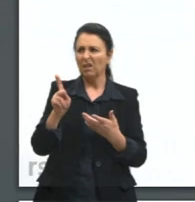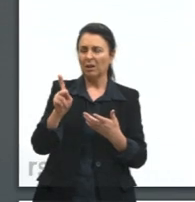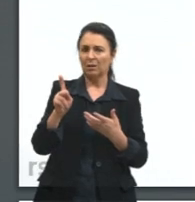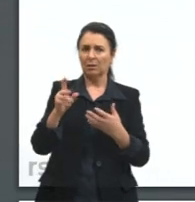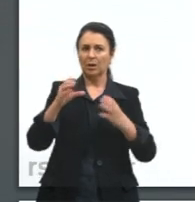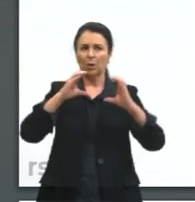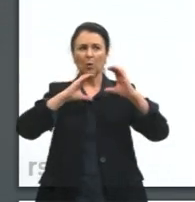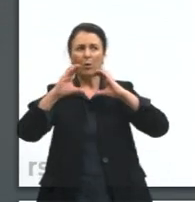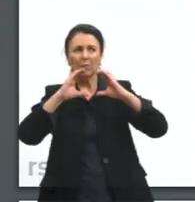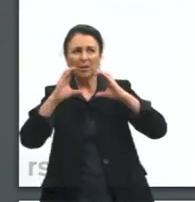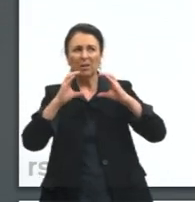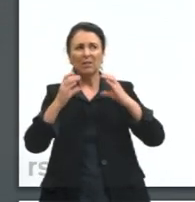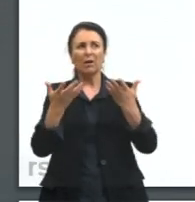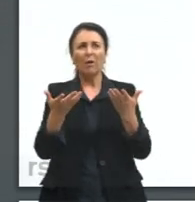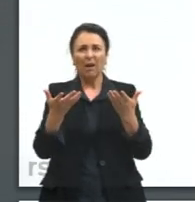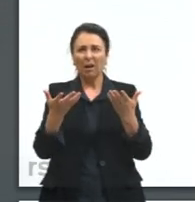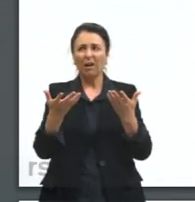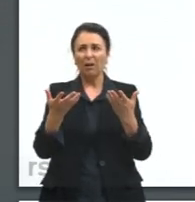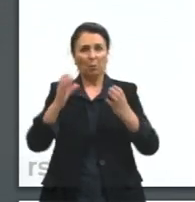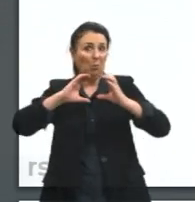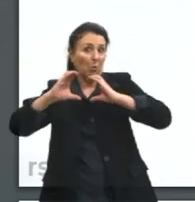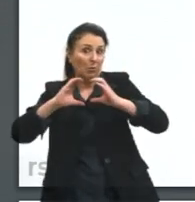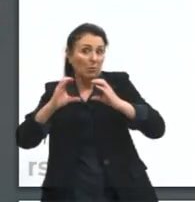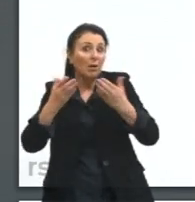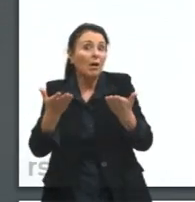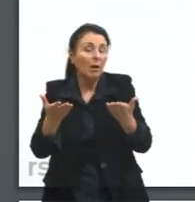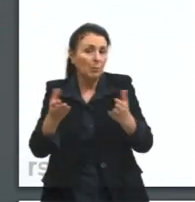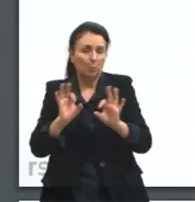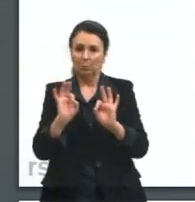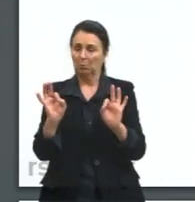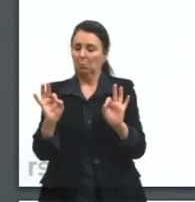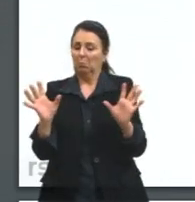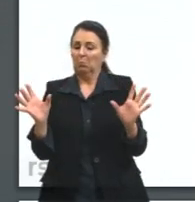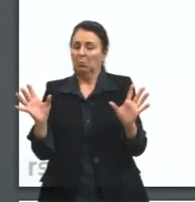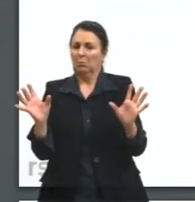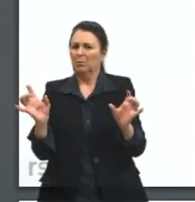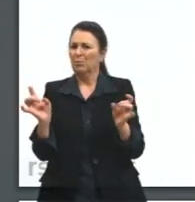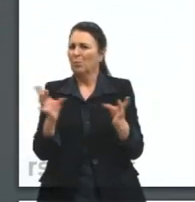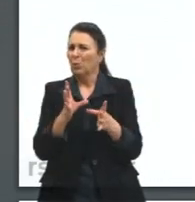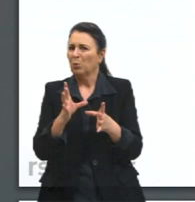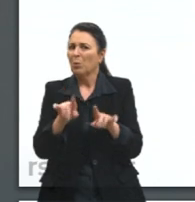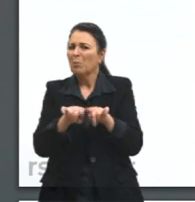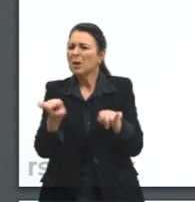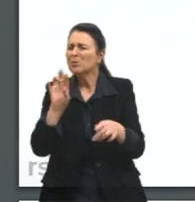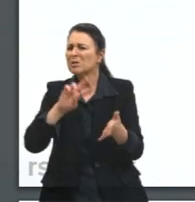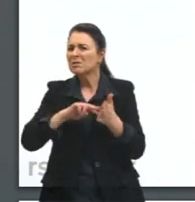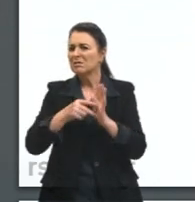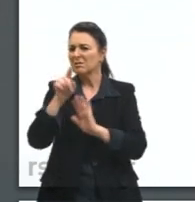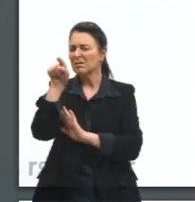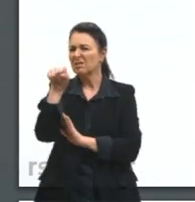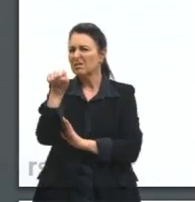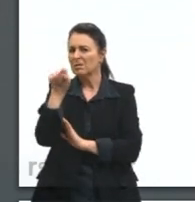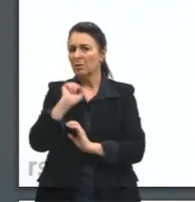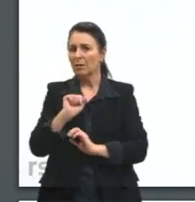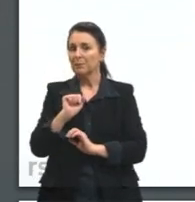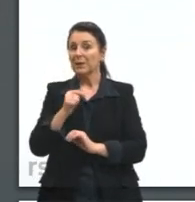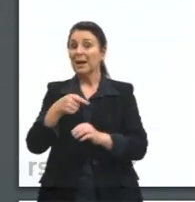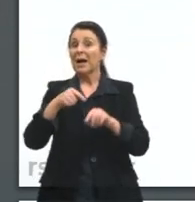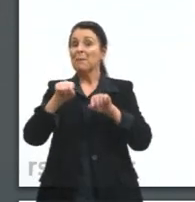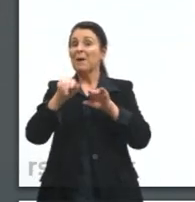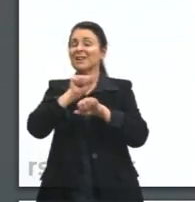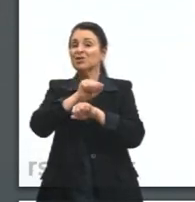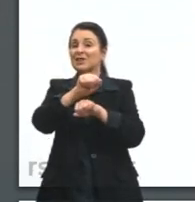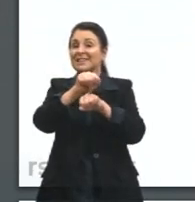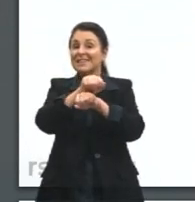é o efeito de comunicar ou ação de comunicar. Ok, mas o que é isso? De transmitir